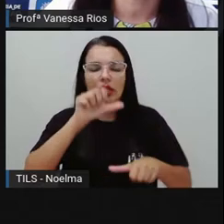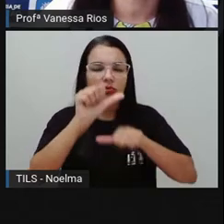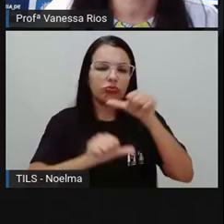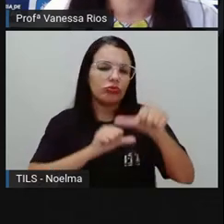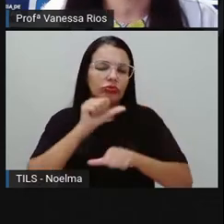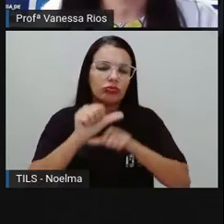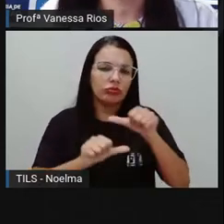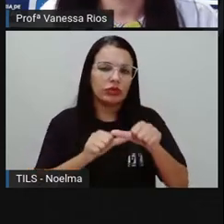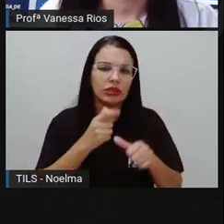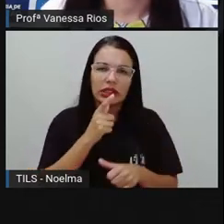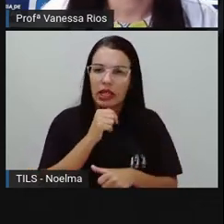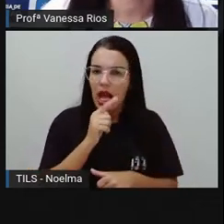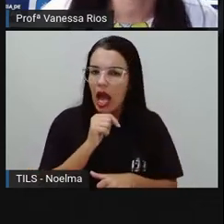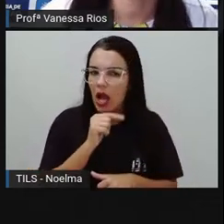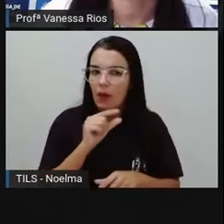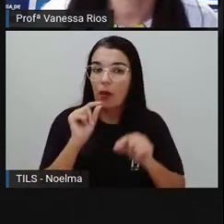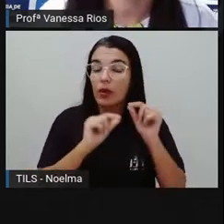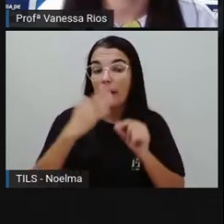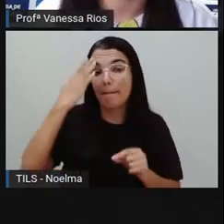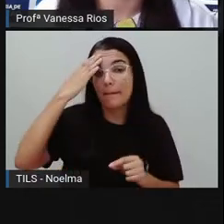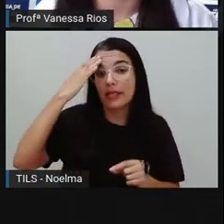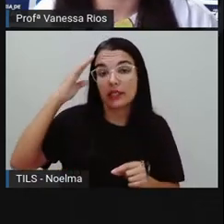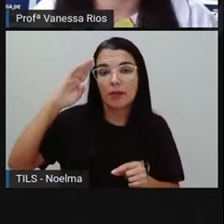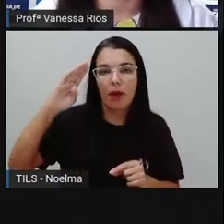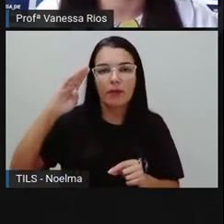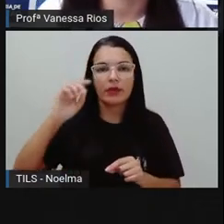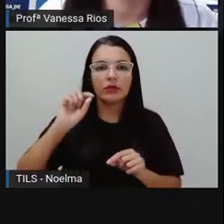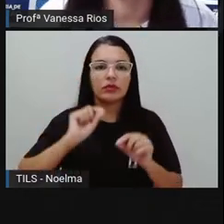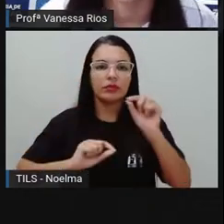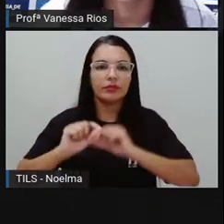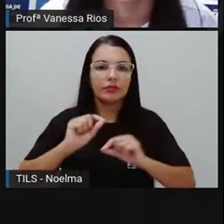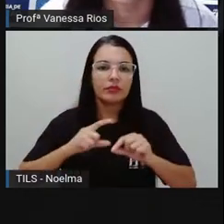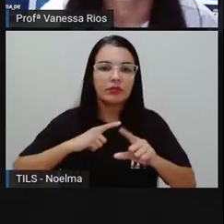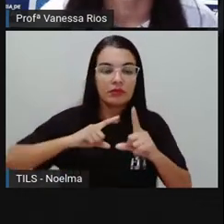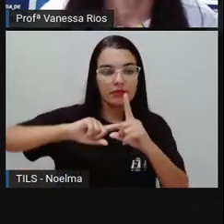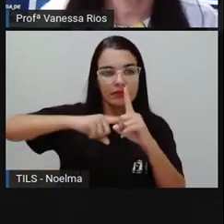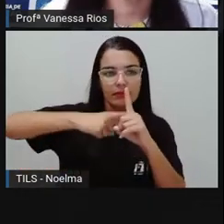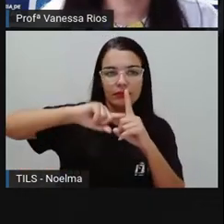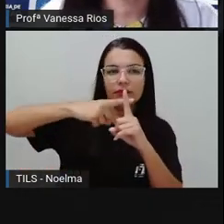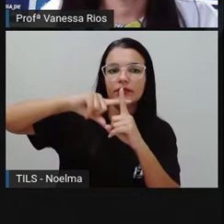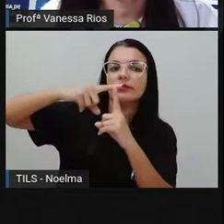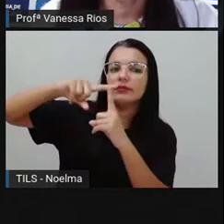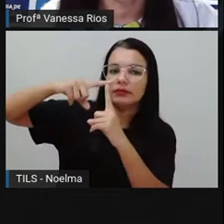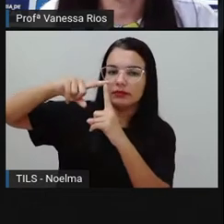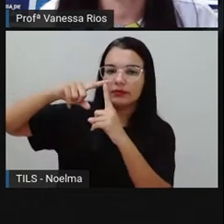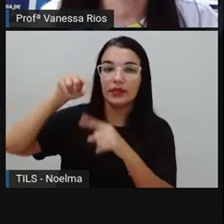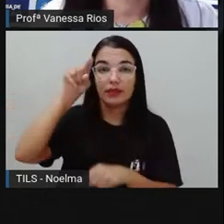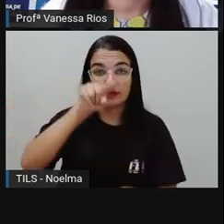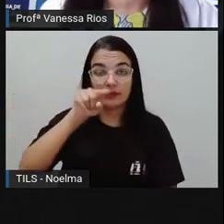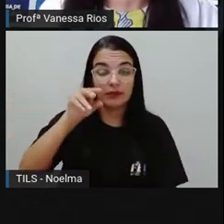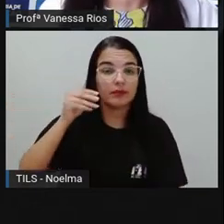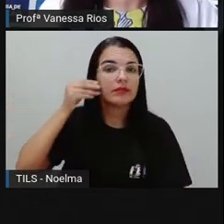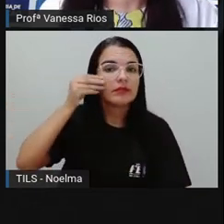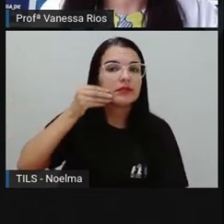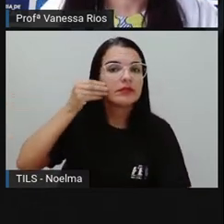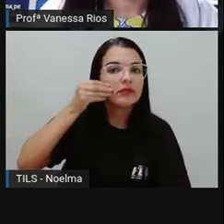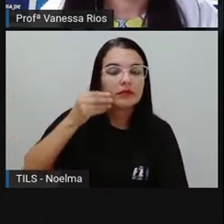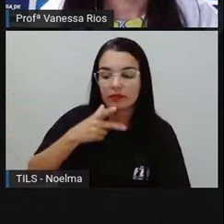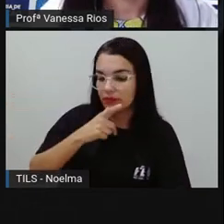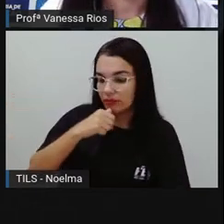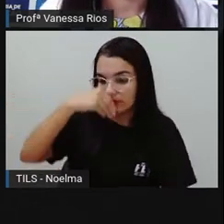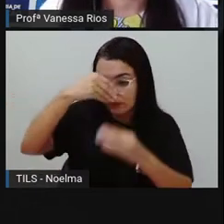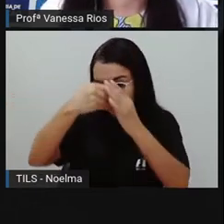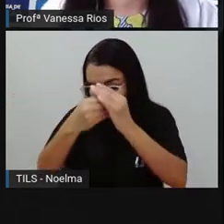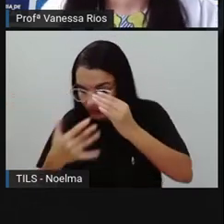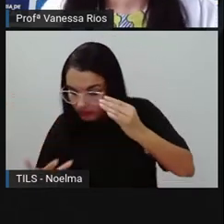estados físicos da água é principalmente em relação à temperatura. A experiência que você fez quando derrama a água